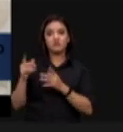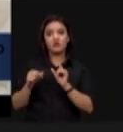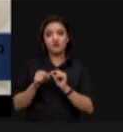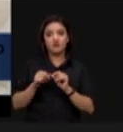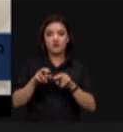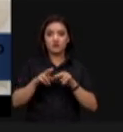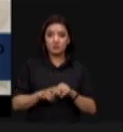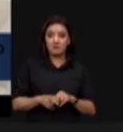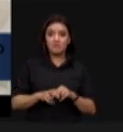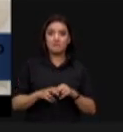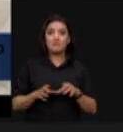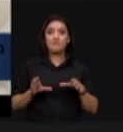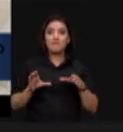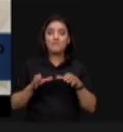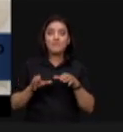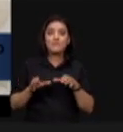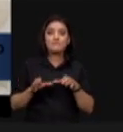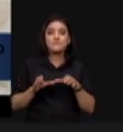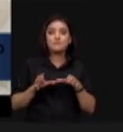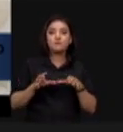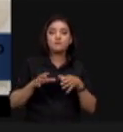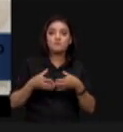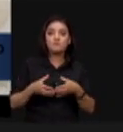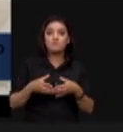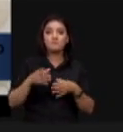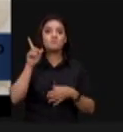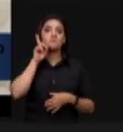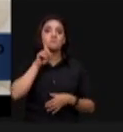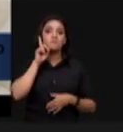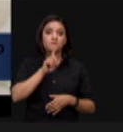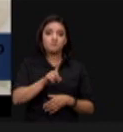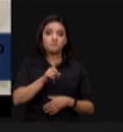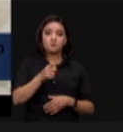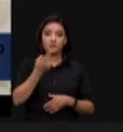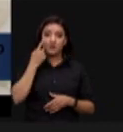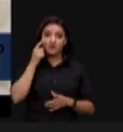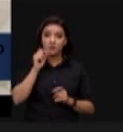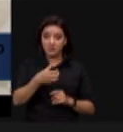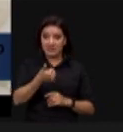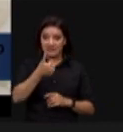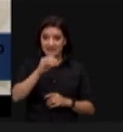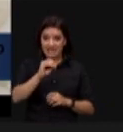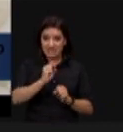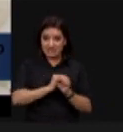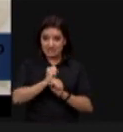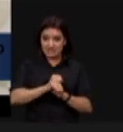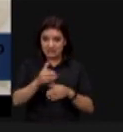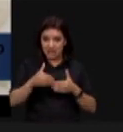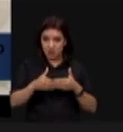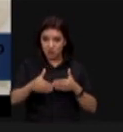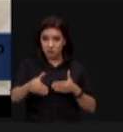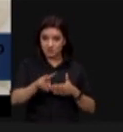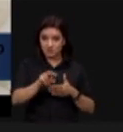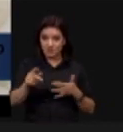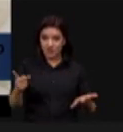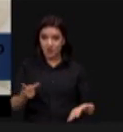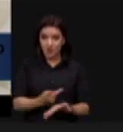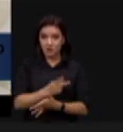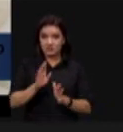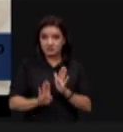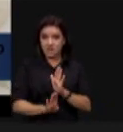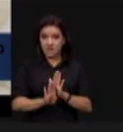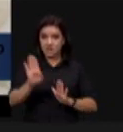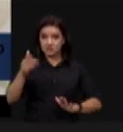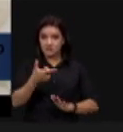o Departamento de Agricultura dos Estados Unidos, que reconheceu que, em 10 anos, a oferta mundial de alimentos vai crescer